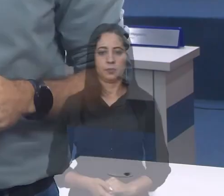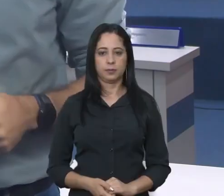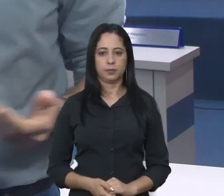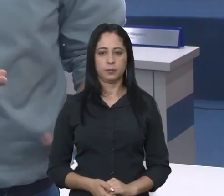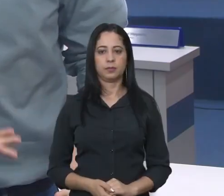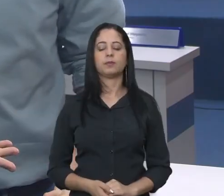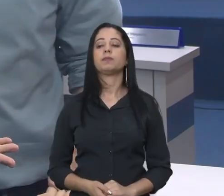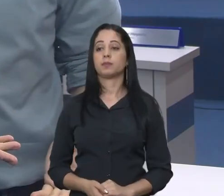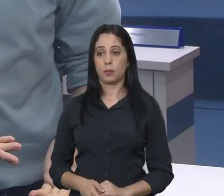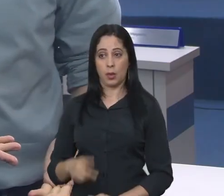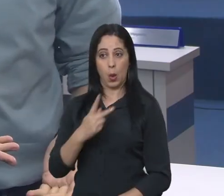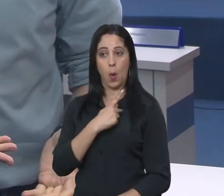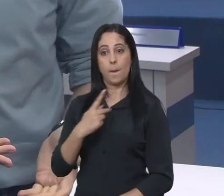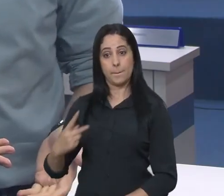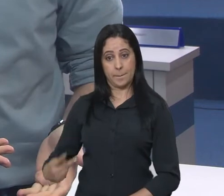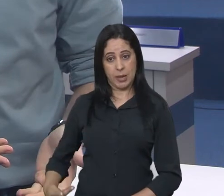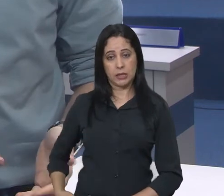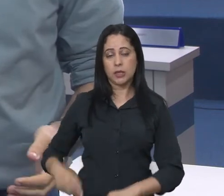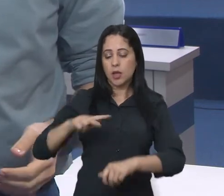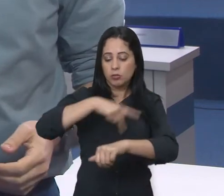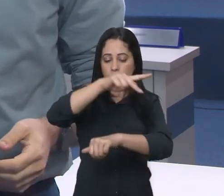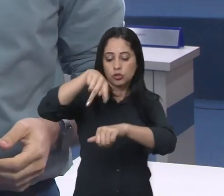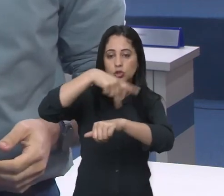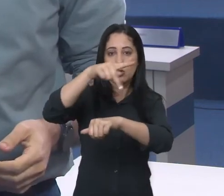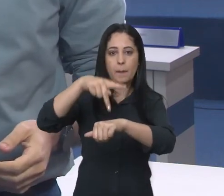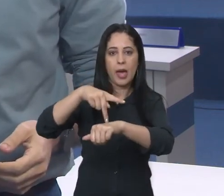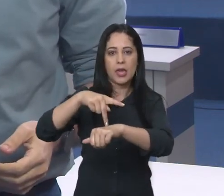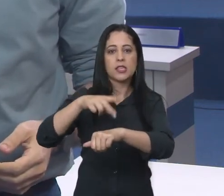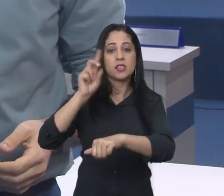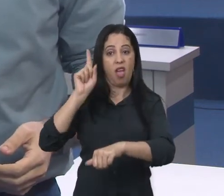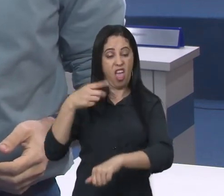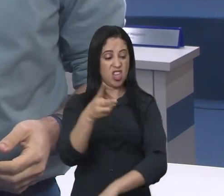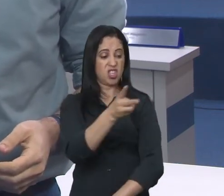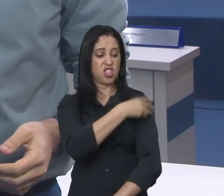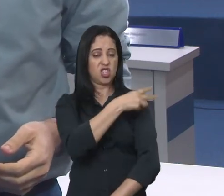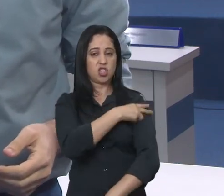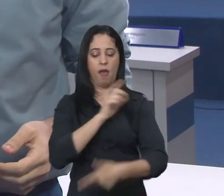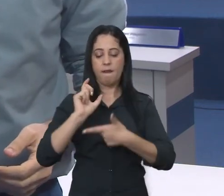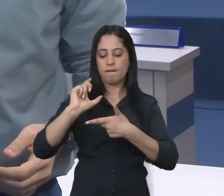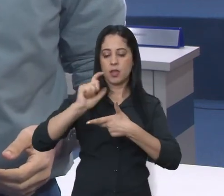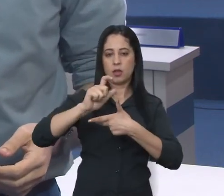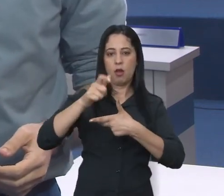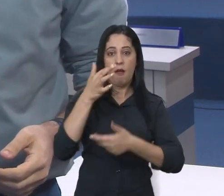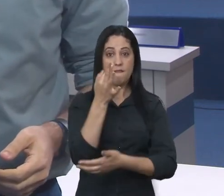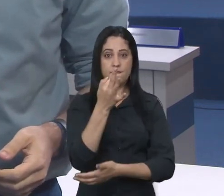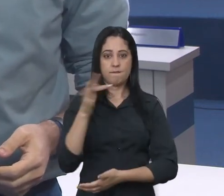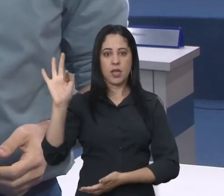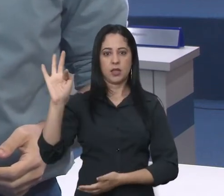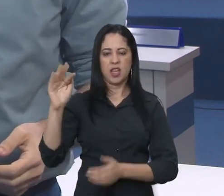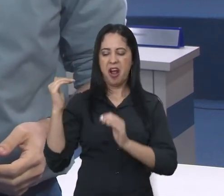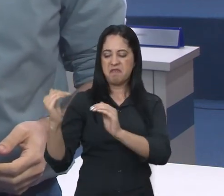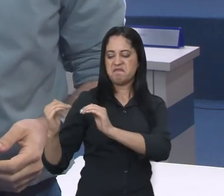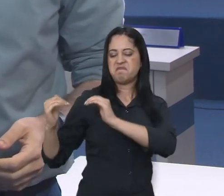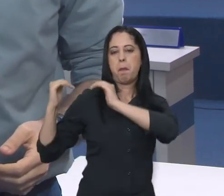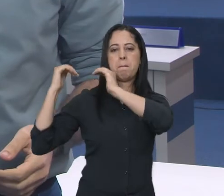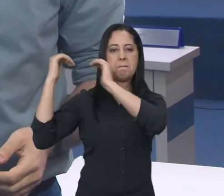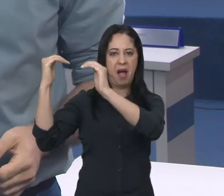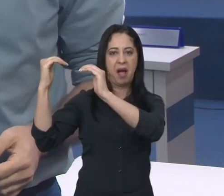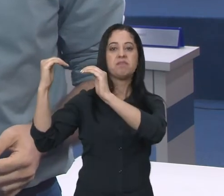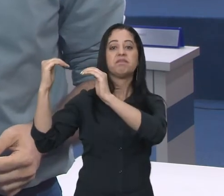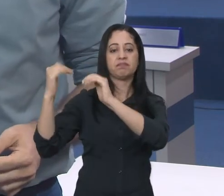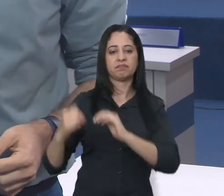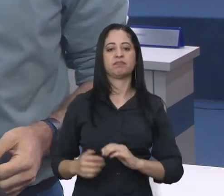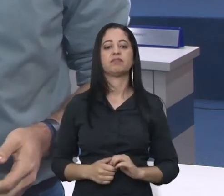o presidente de um país é considerado o chefe do poder executivo em âmbito federal a autoridade máxima da política